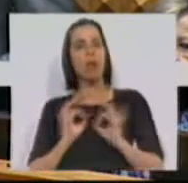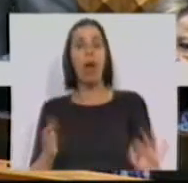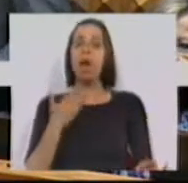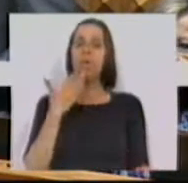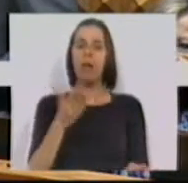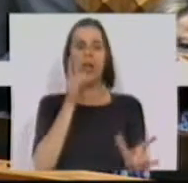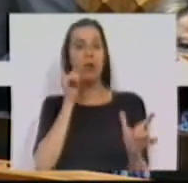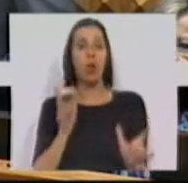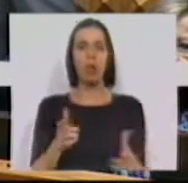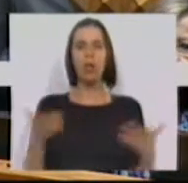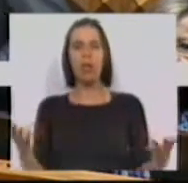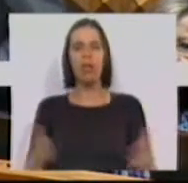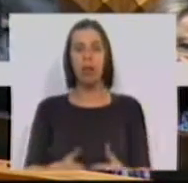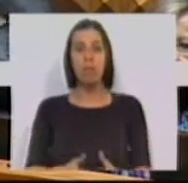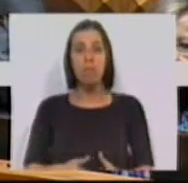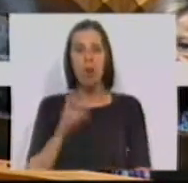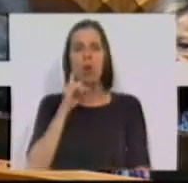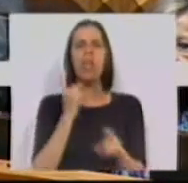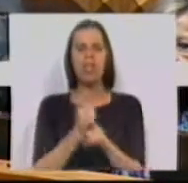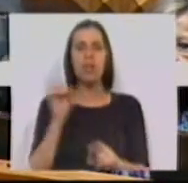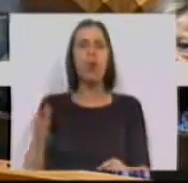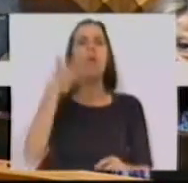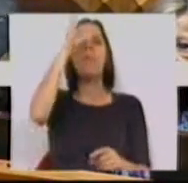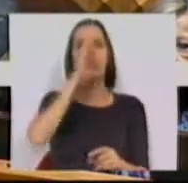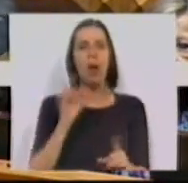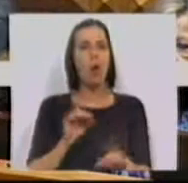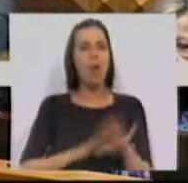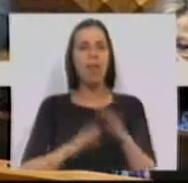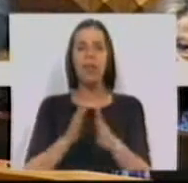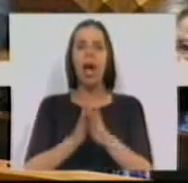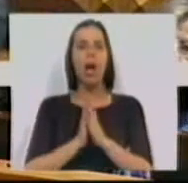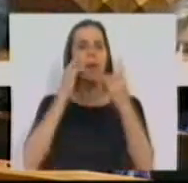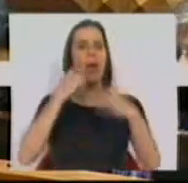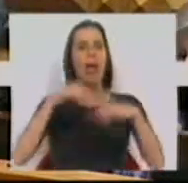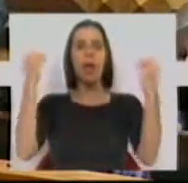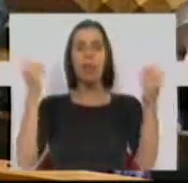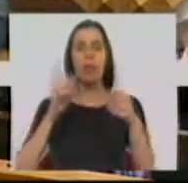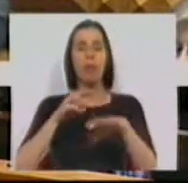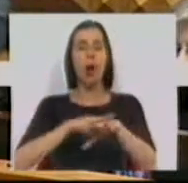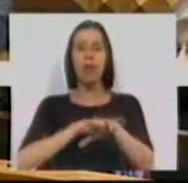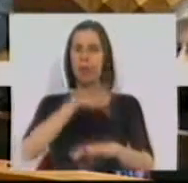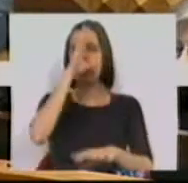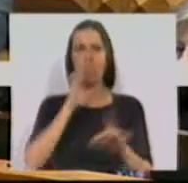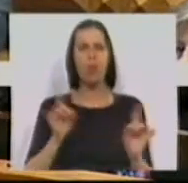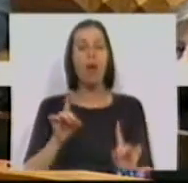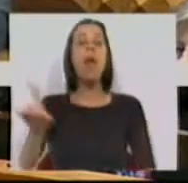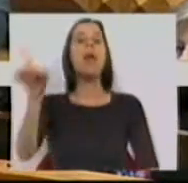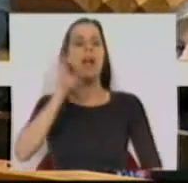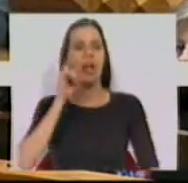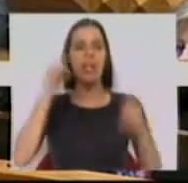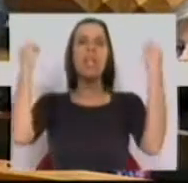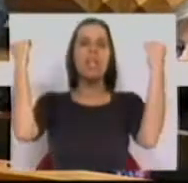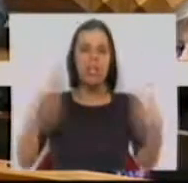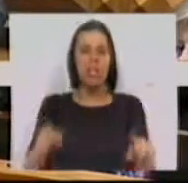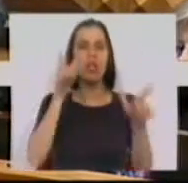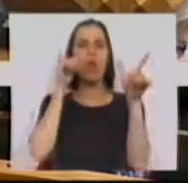peço-vos contenção. Aquilo que é exigido a Primeiro-Ministro não é fazer apelos em públicos aos seus membros de Governo, é garantir que existe